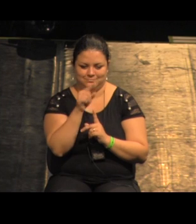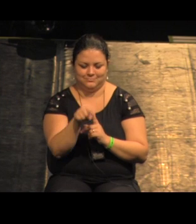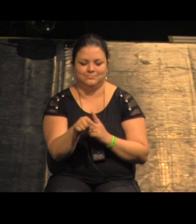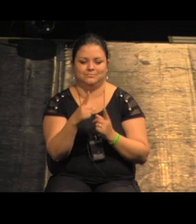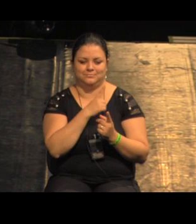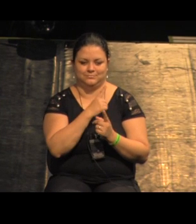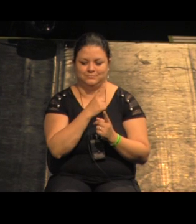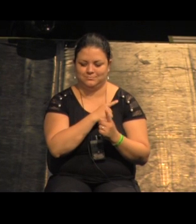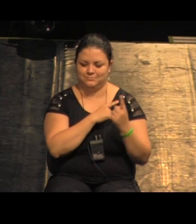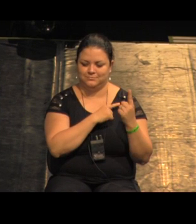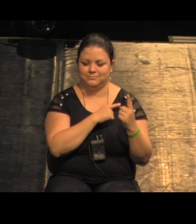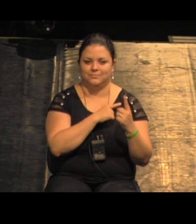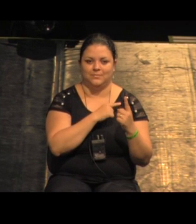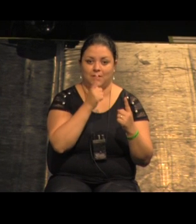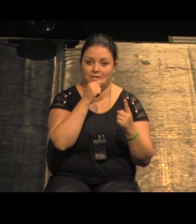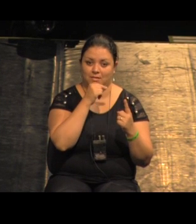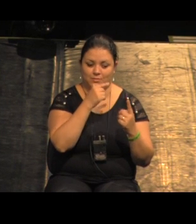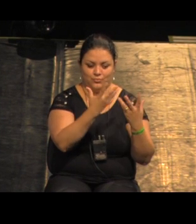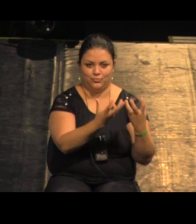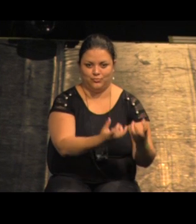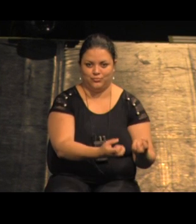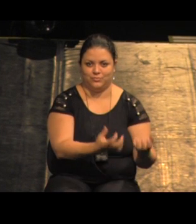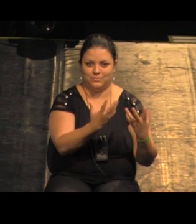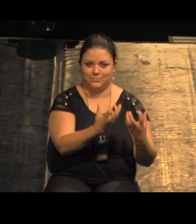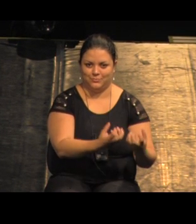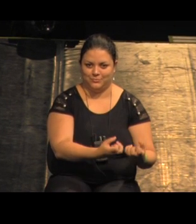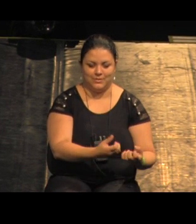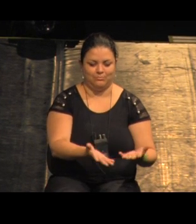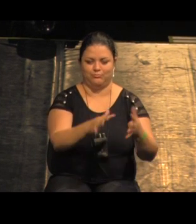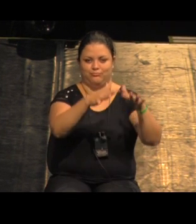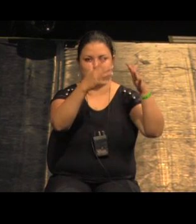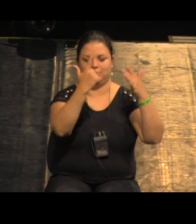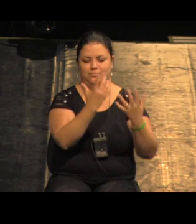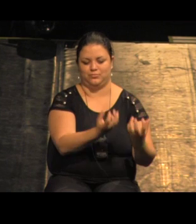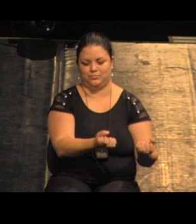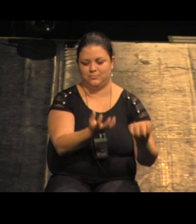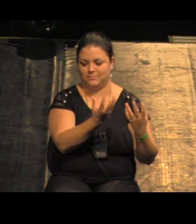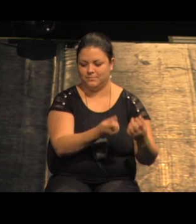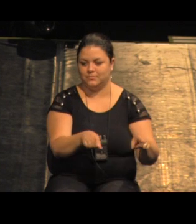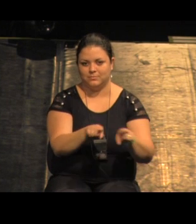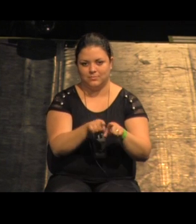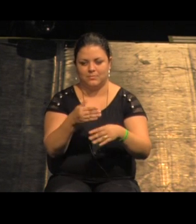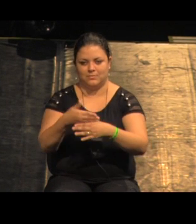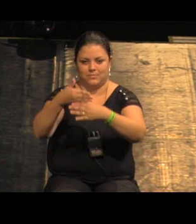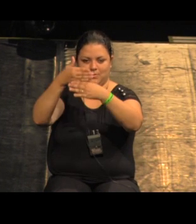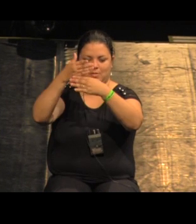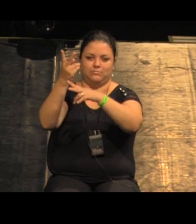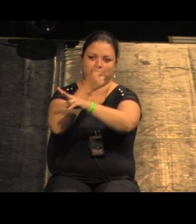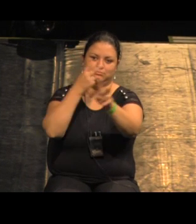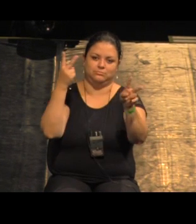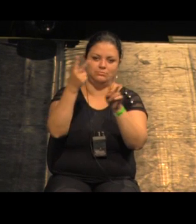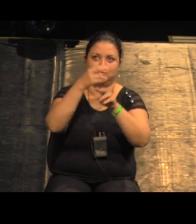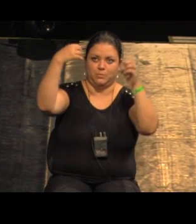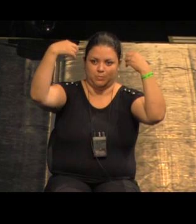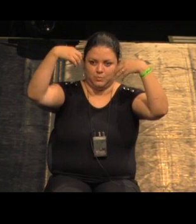uma bacia de retenção de águas pluviais então a ligação dos blocos a circulação ventilada